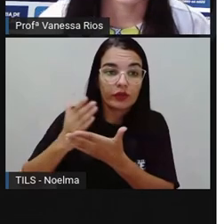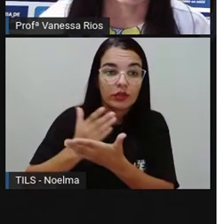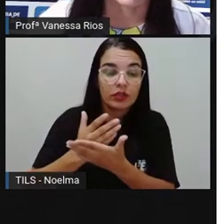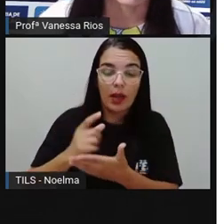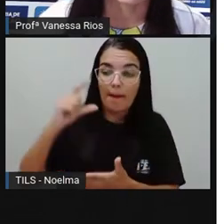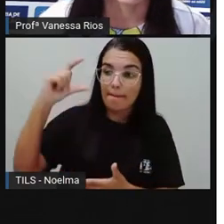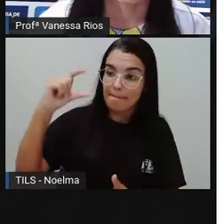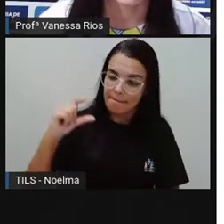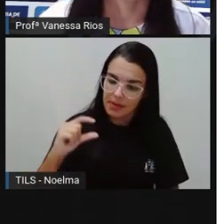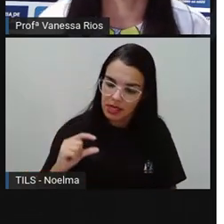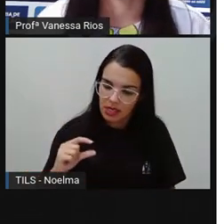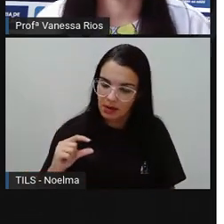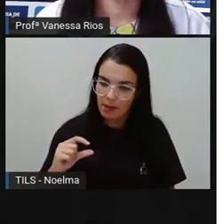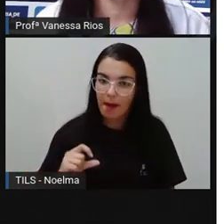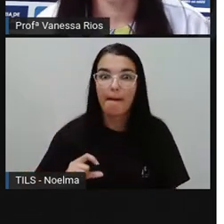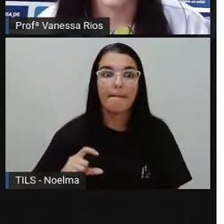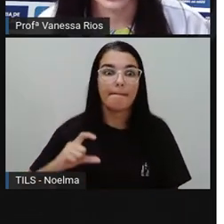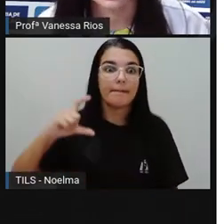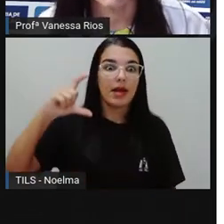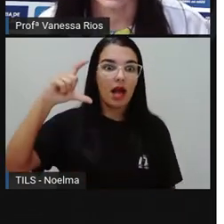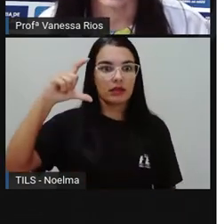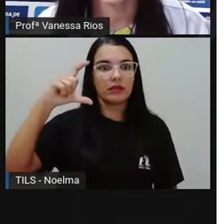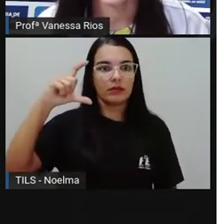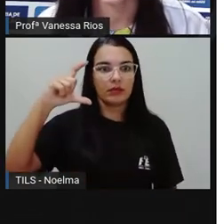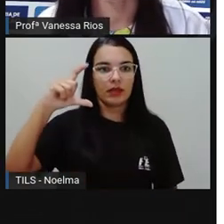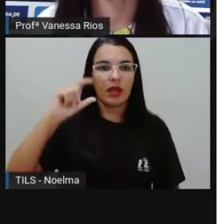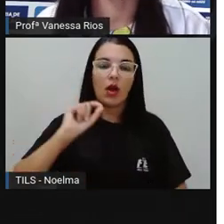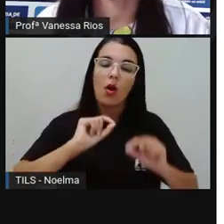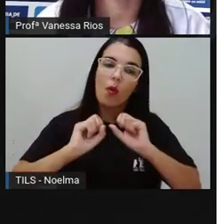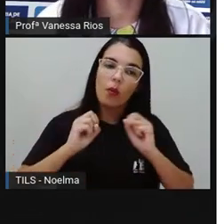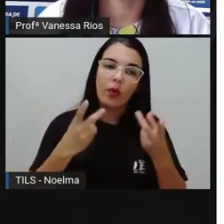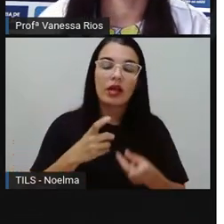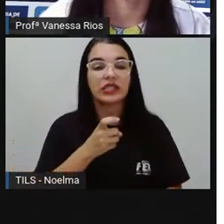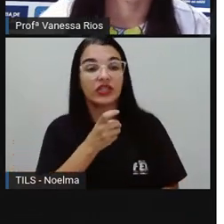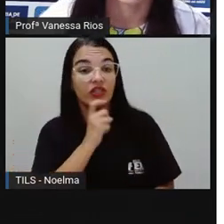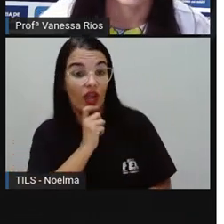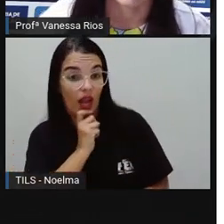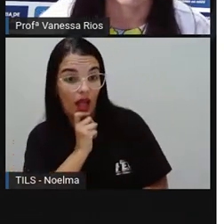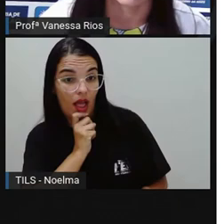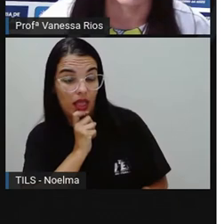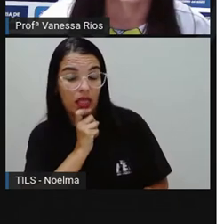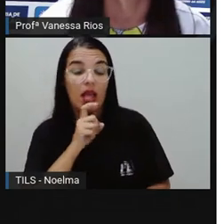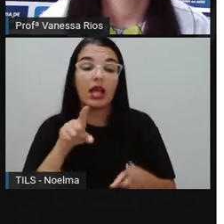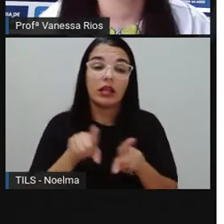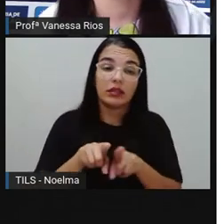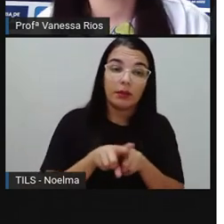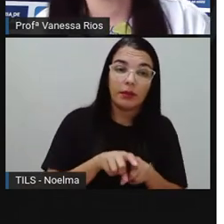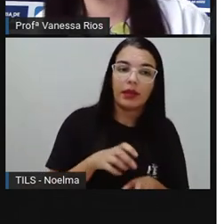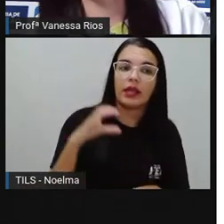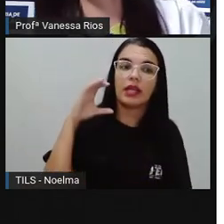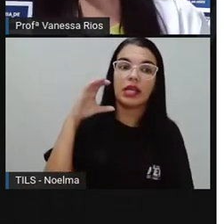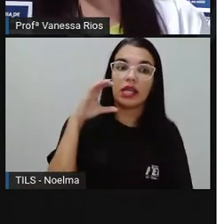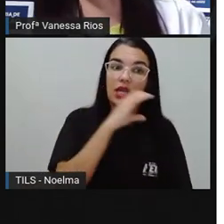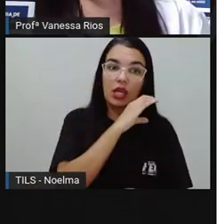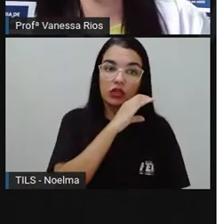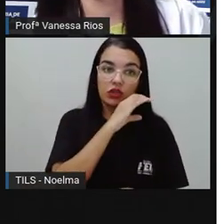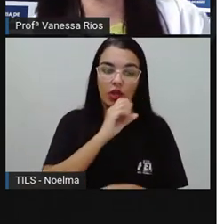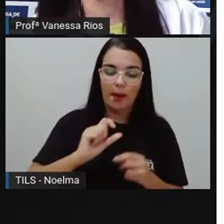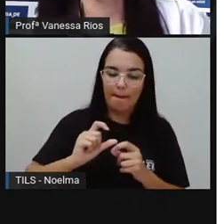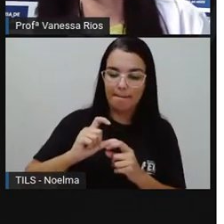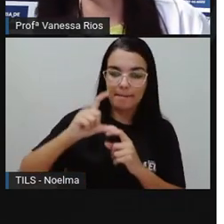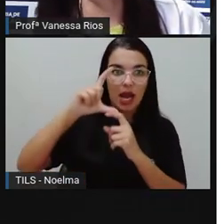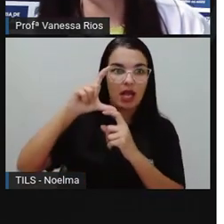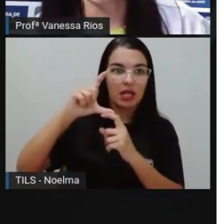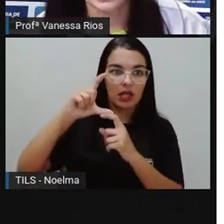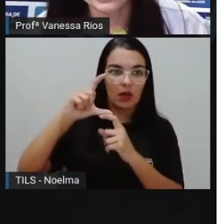mínima e temperatura máxima. Ou seja, uma temperatura aí mais fria, menor, uma temperatura mais quente que a